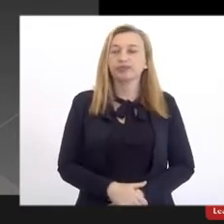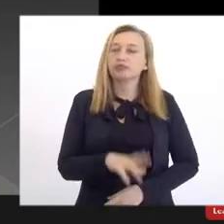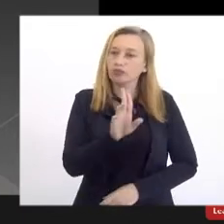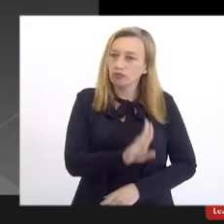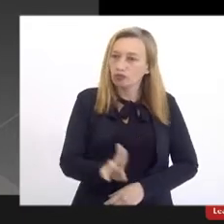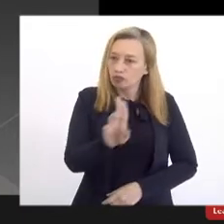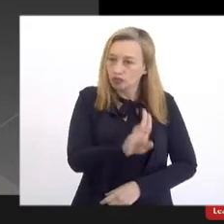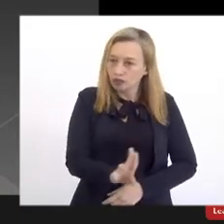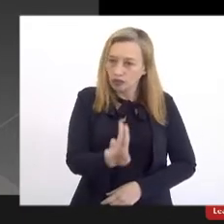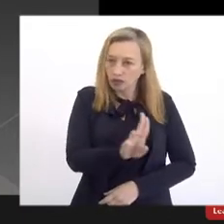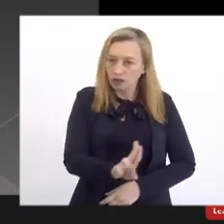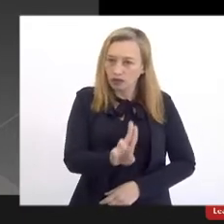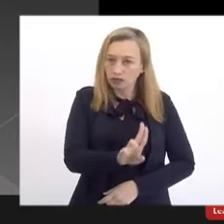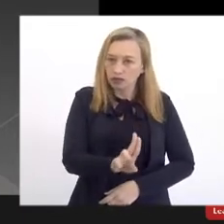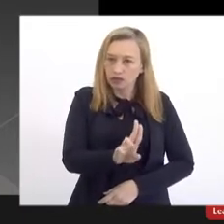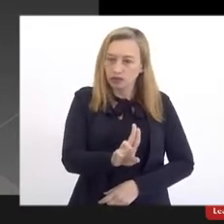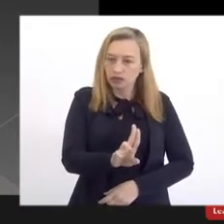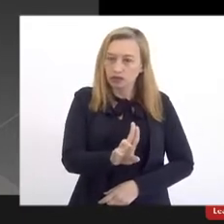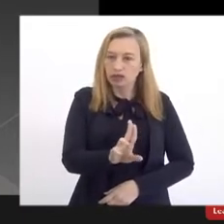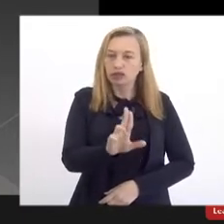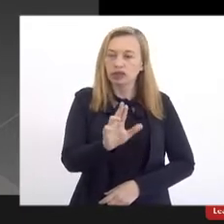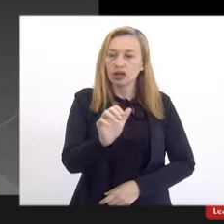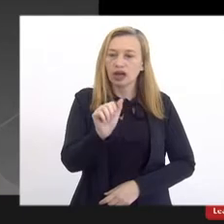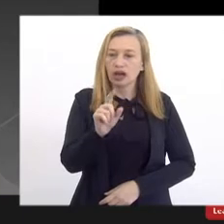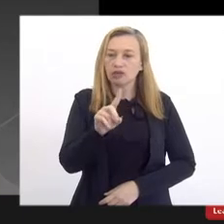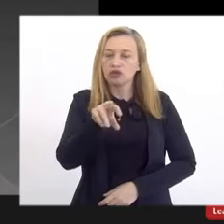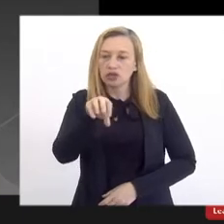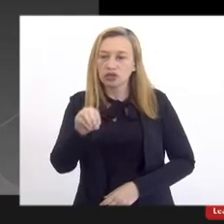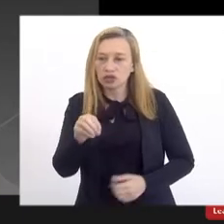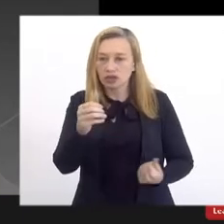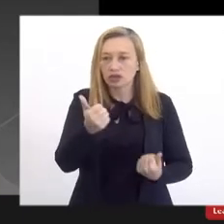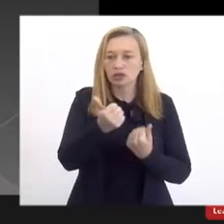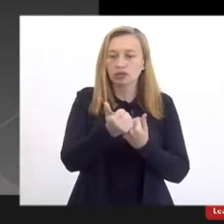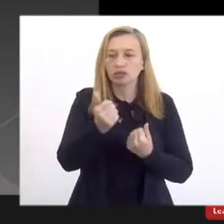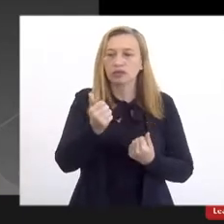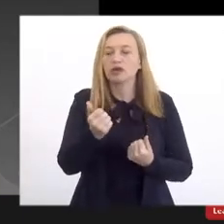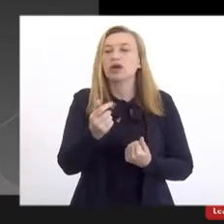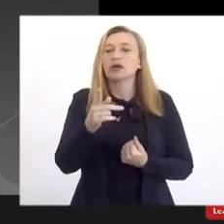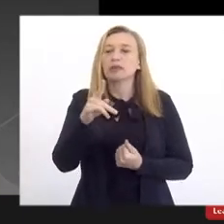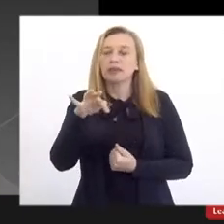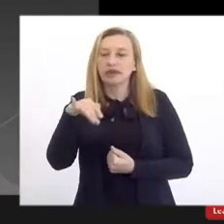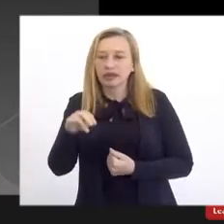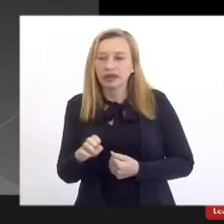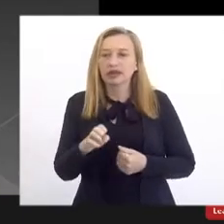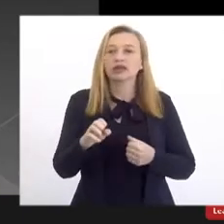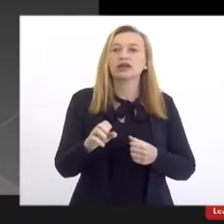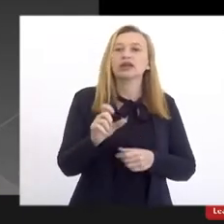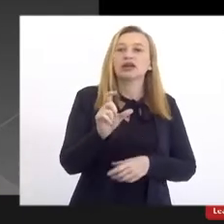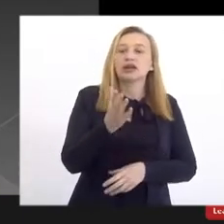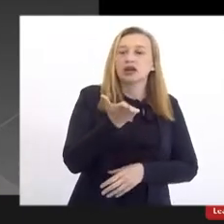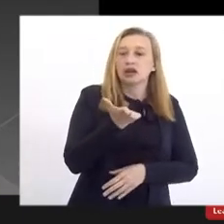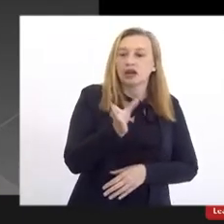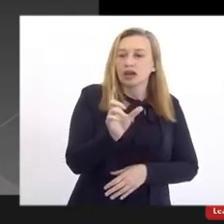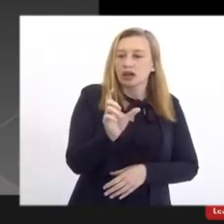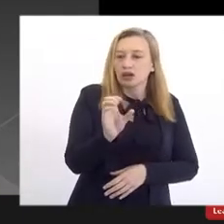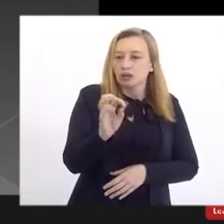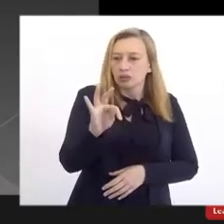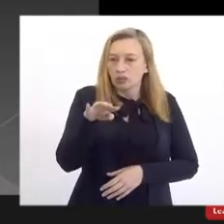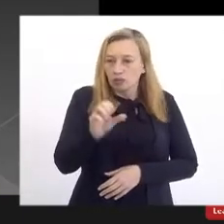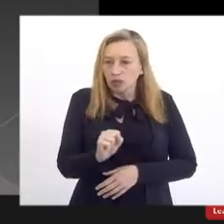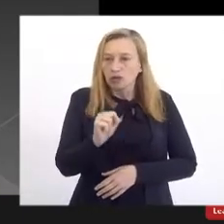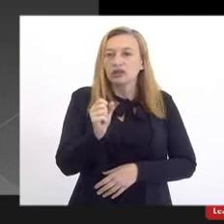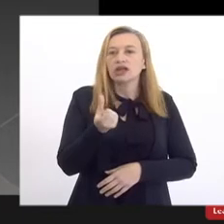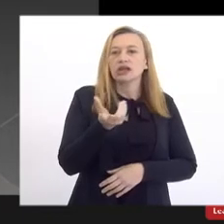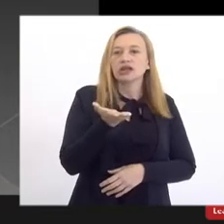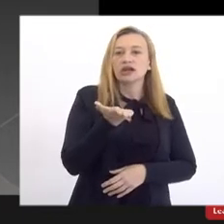utilizarem esses auxílios permanência, né, bolsa alimentação, auxílios para participação em eventos, né,